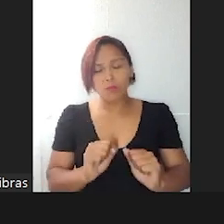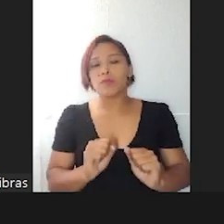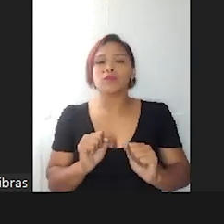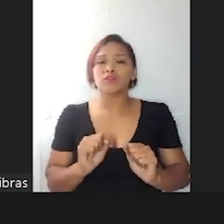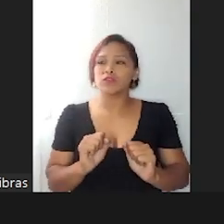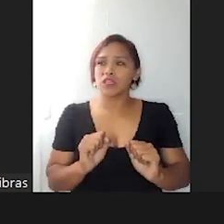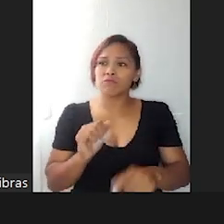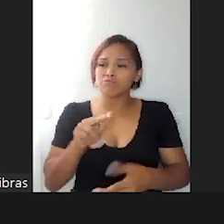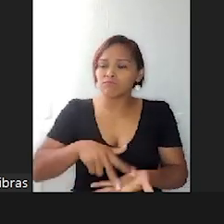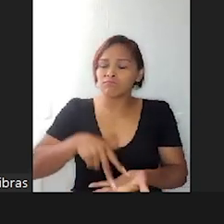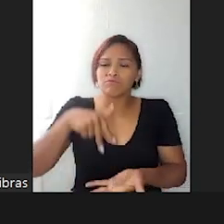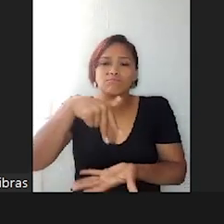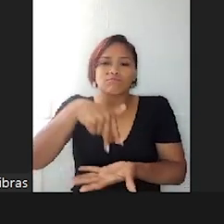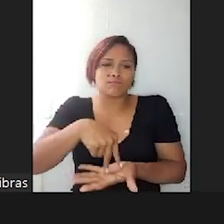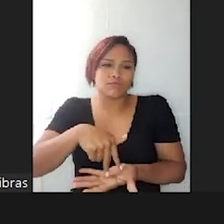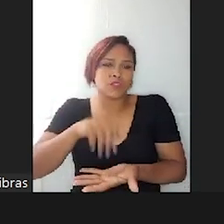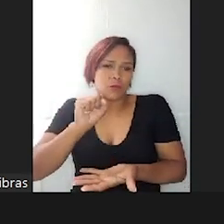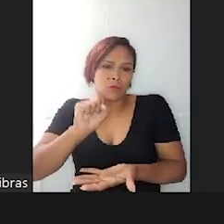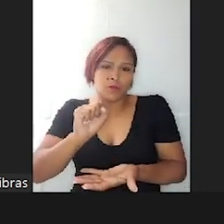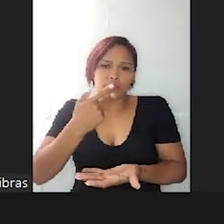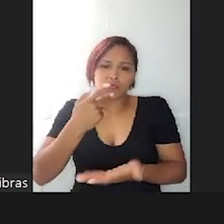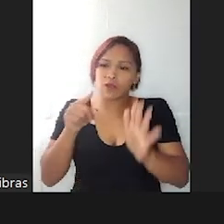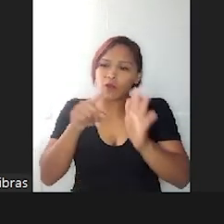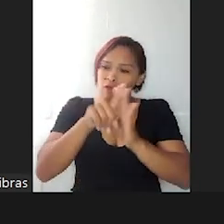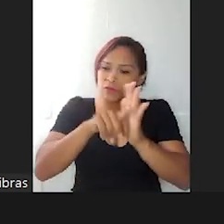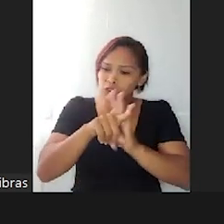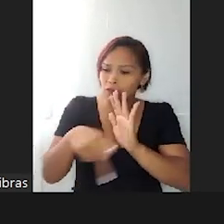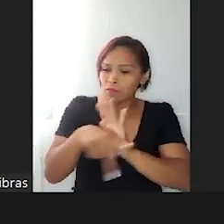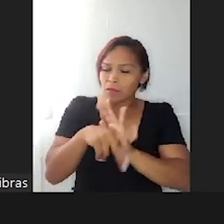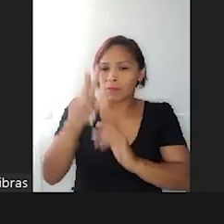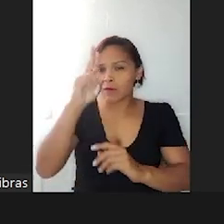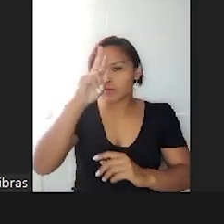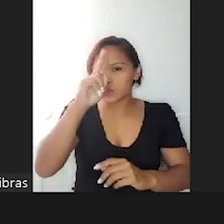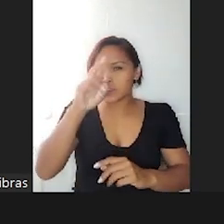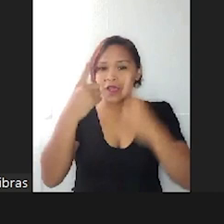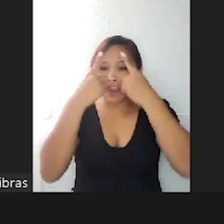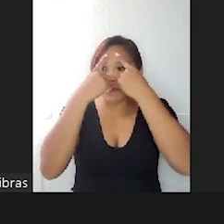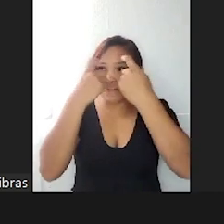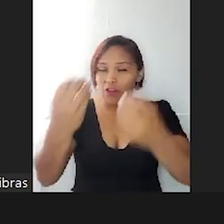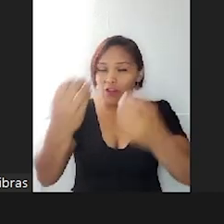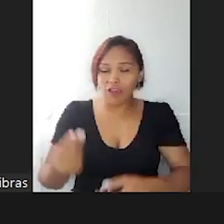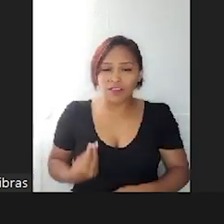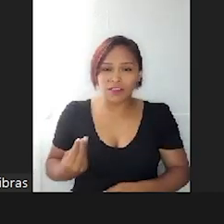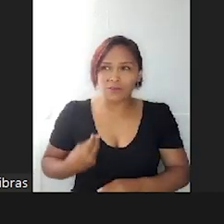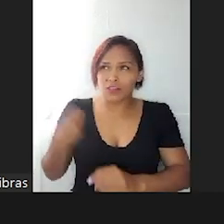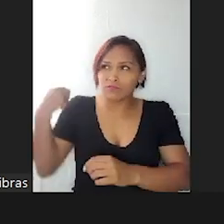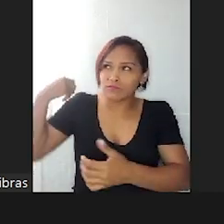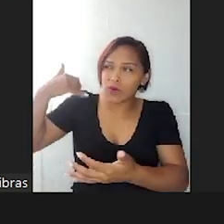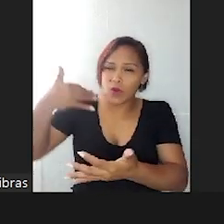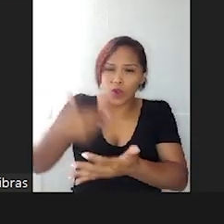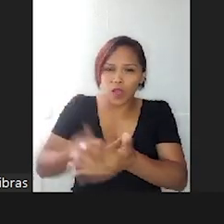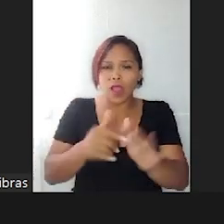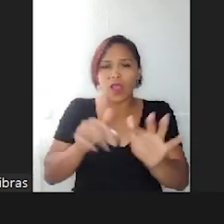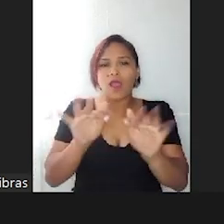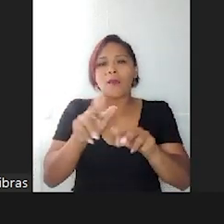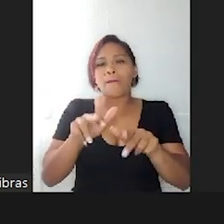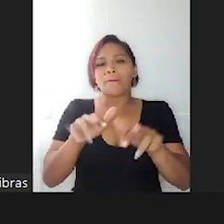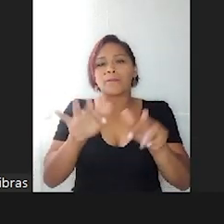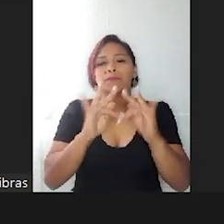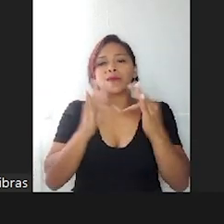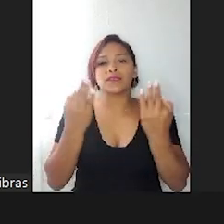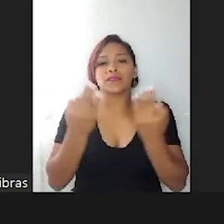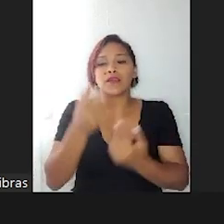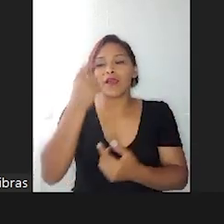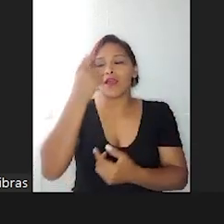Então, investigar a minha história e reconhecer as violências que vivenciei. A parentalidade ela traz muito essas